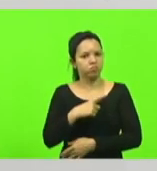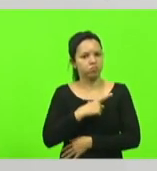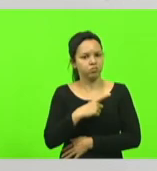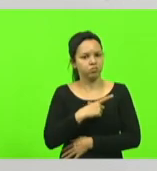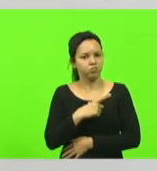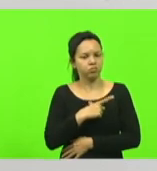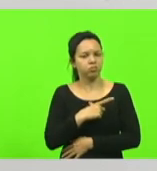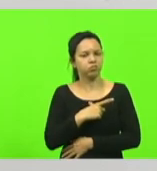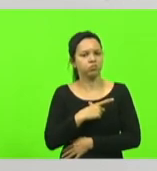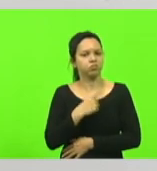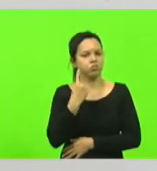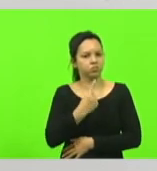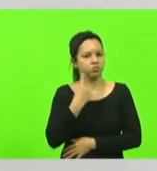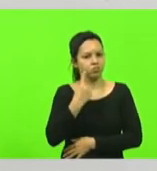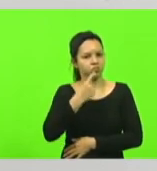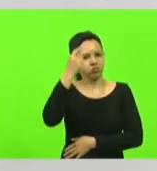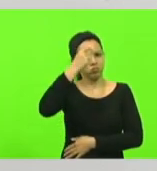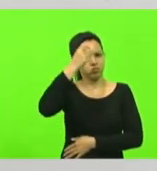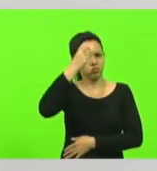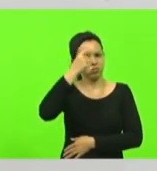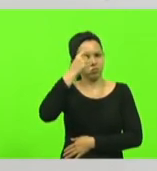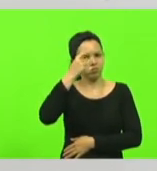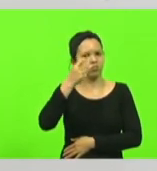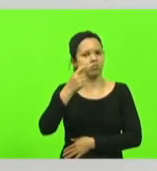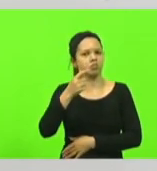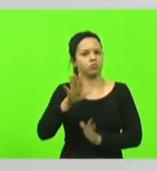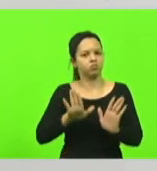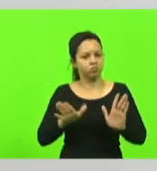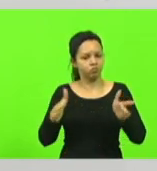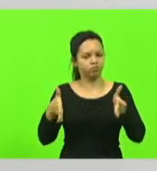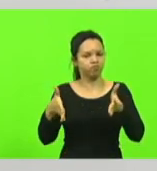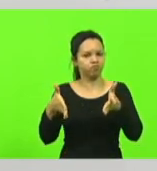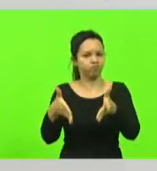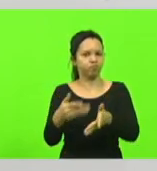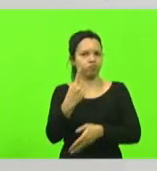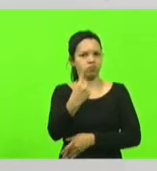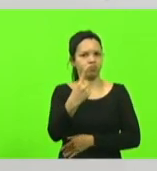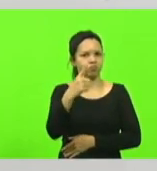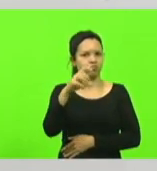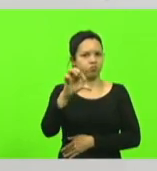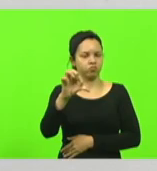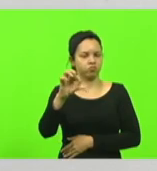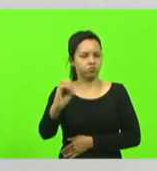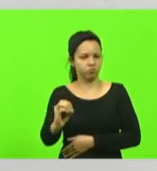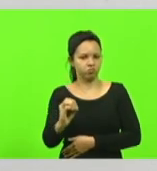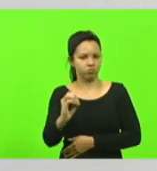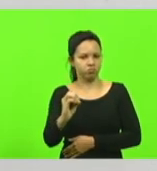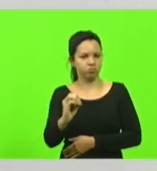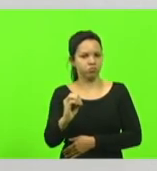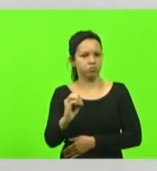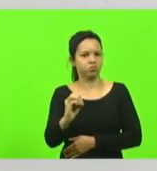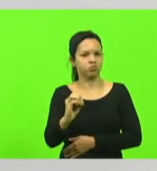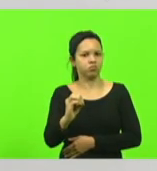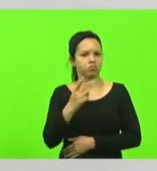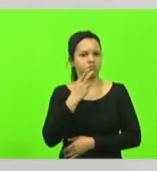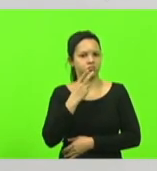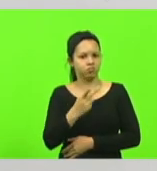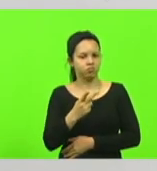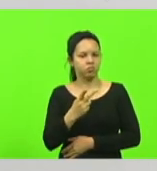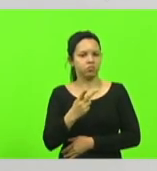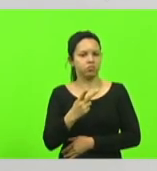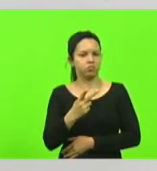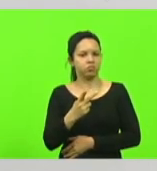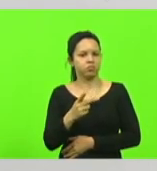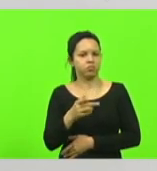deputado Maurício Scudilac a coisa funila para o número 190 quando escuta-se um ato de violência do